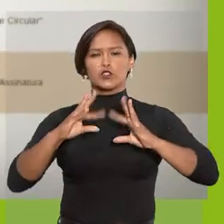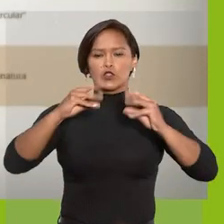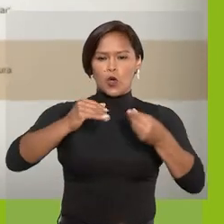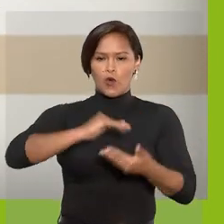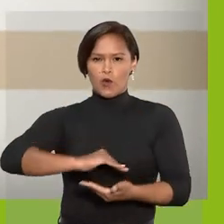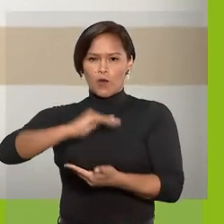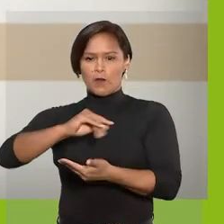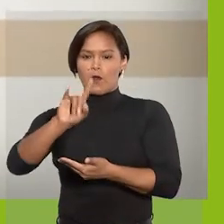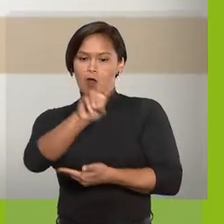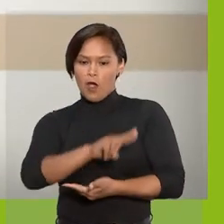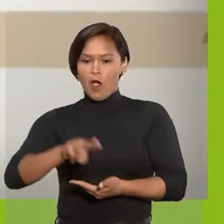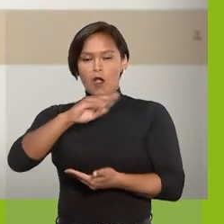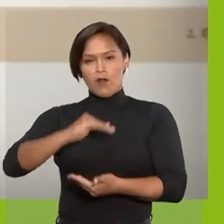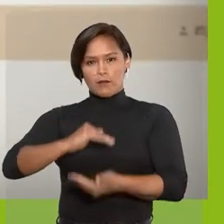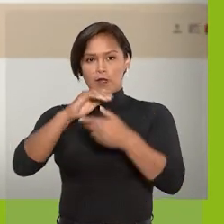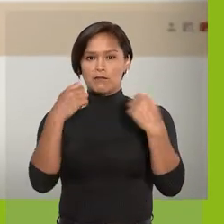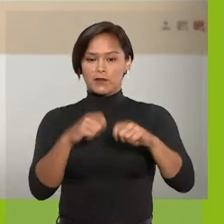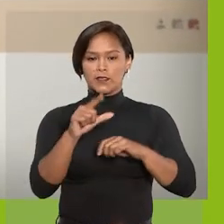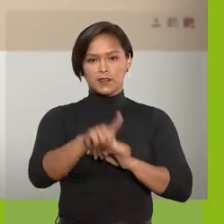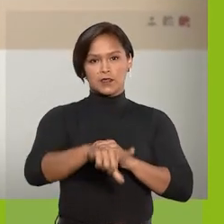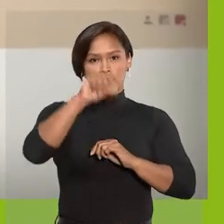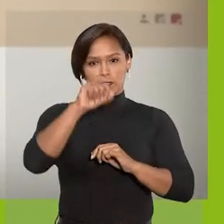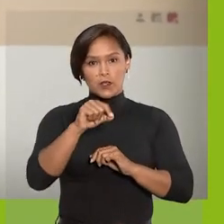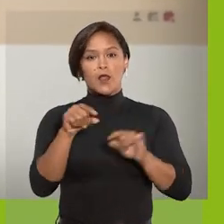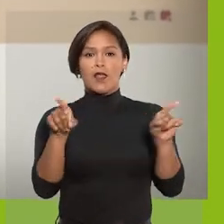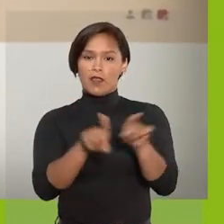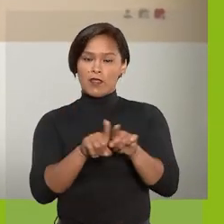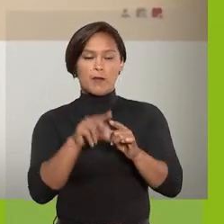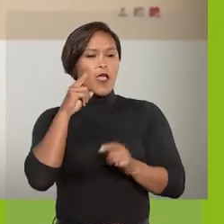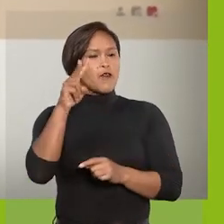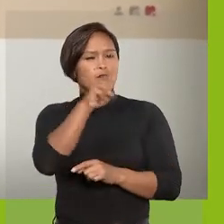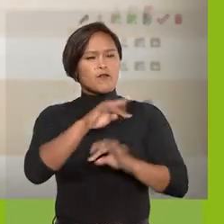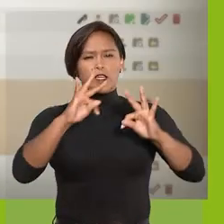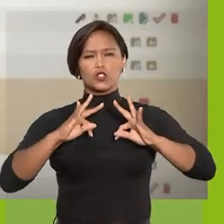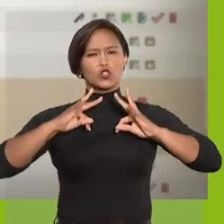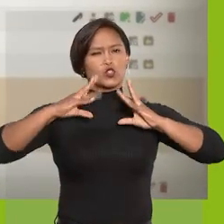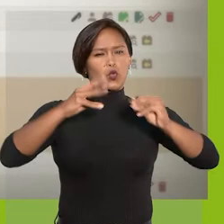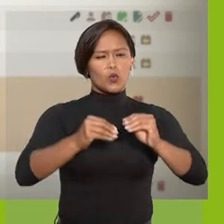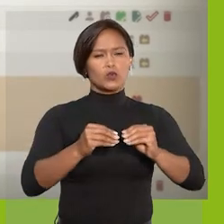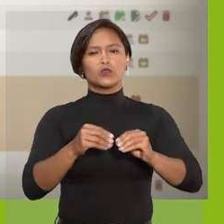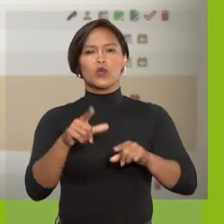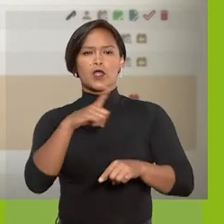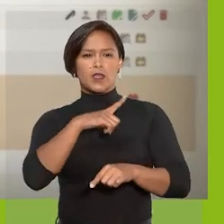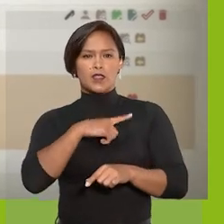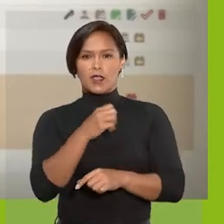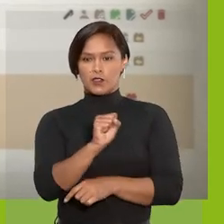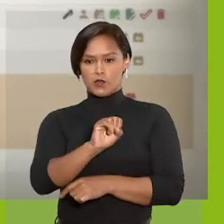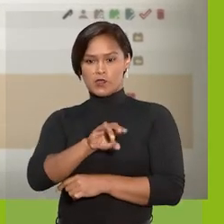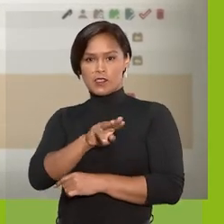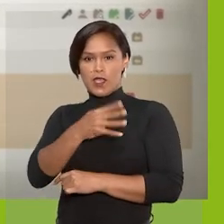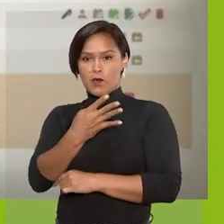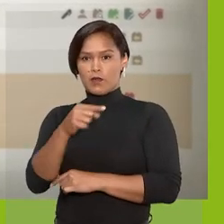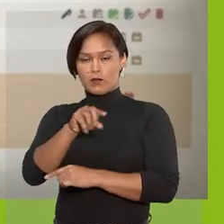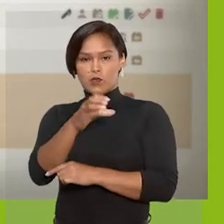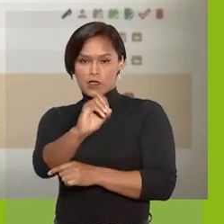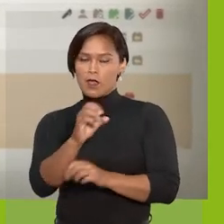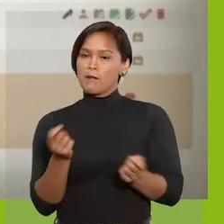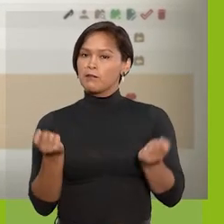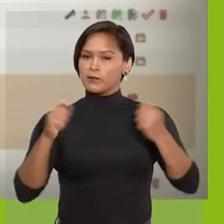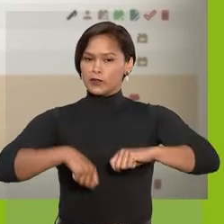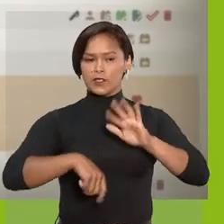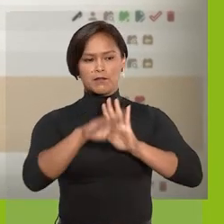os blocos da unidade, é só selecionar a opção Ver todos os blocos. No SEI 4.0 é possível